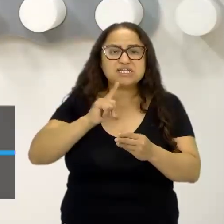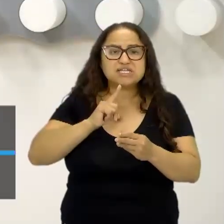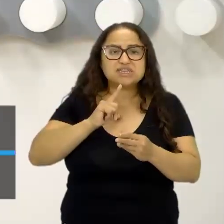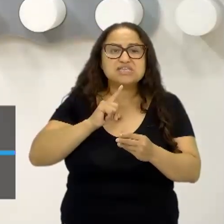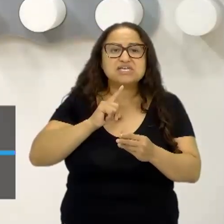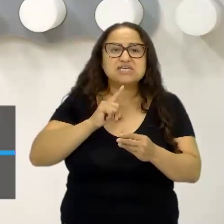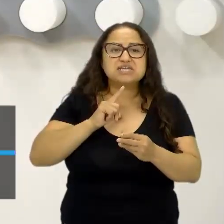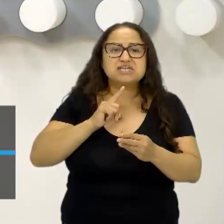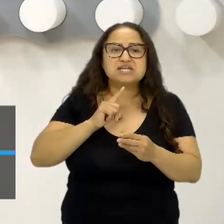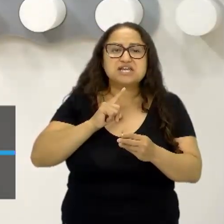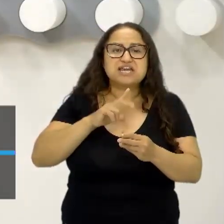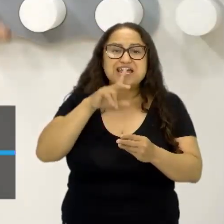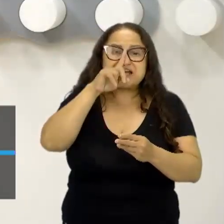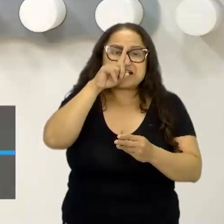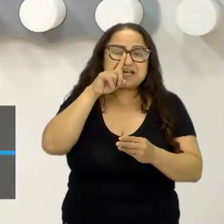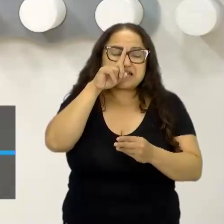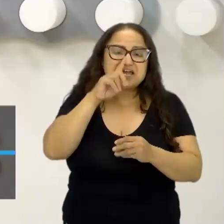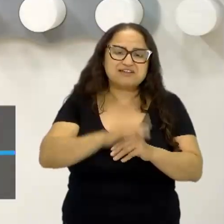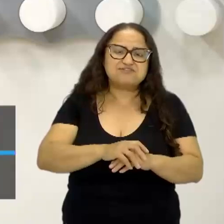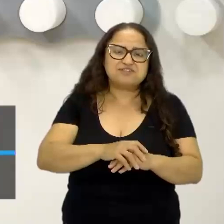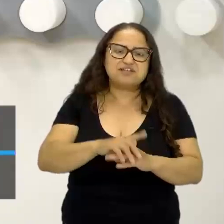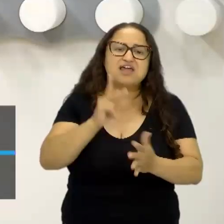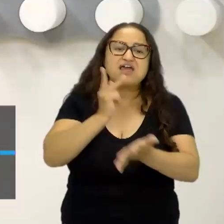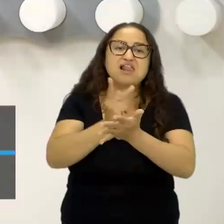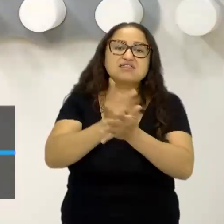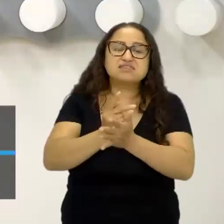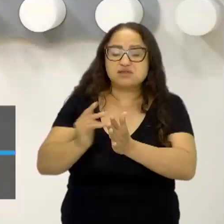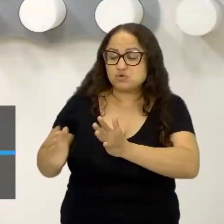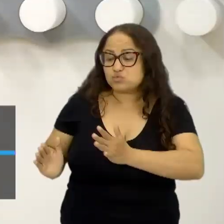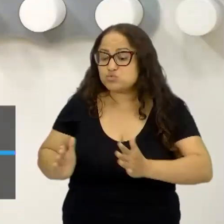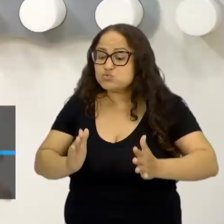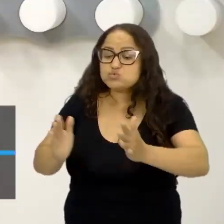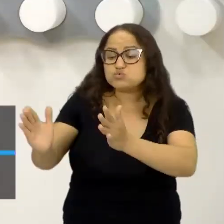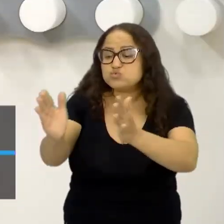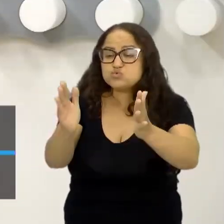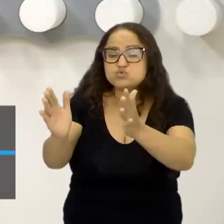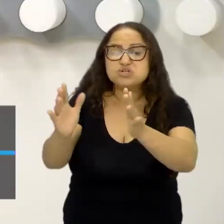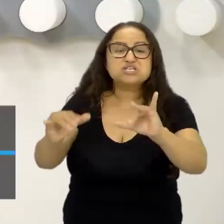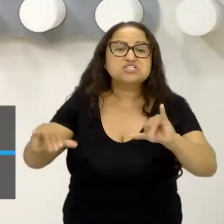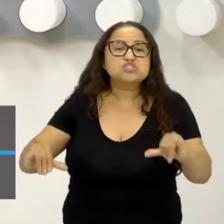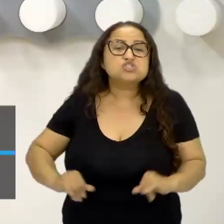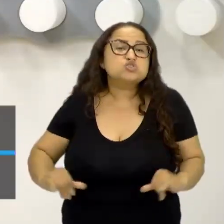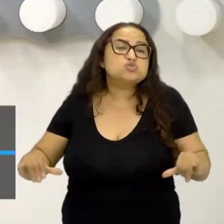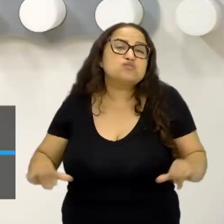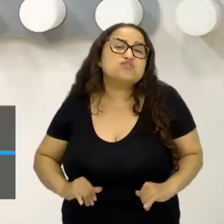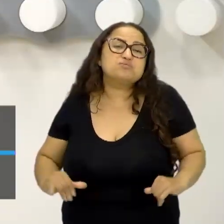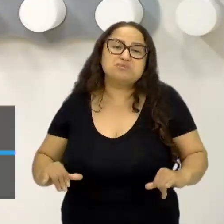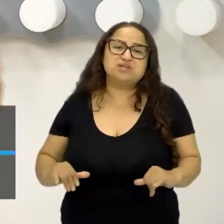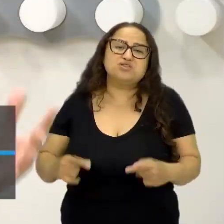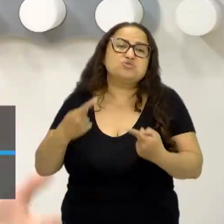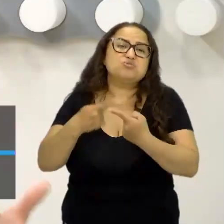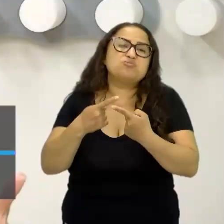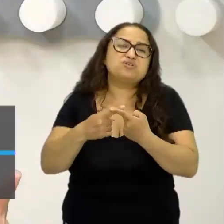infração, ela vai percorrer um caminho de suplício em que será torturada, esquartejada